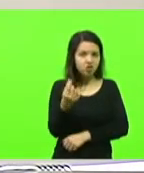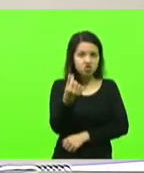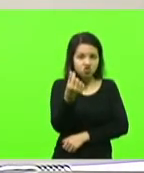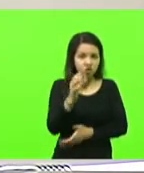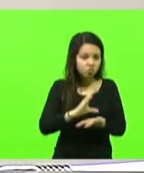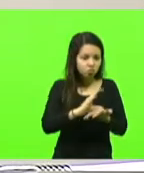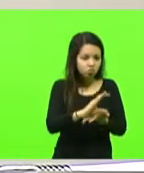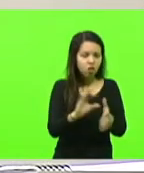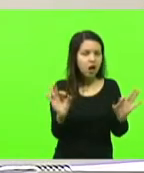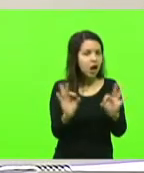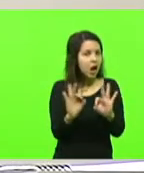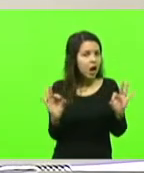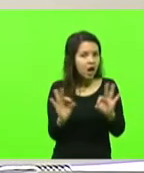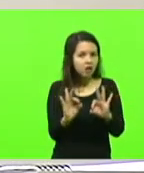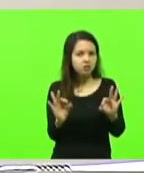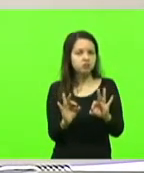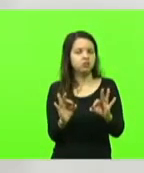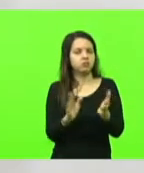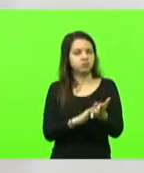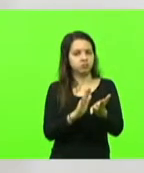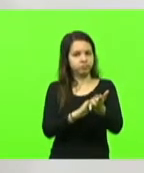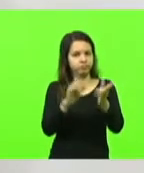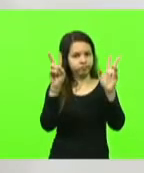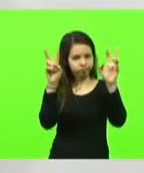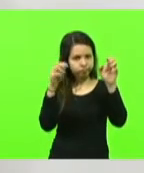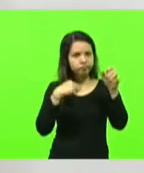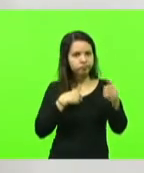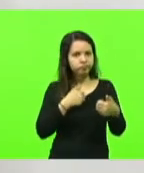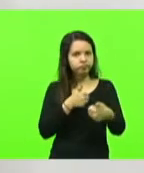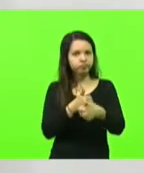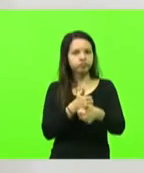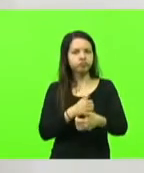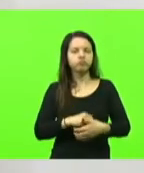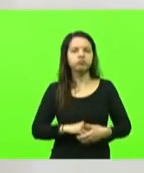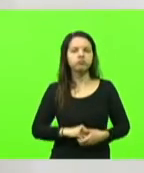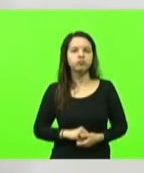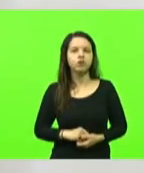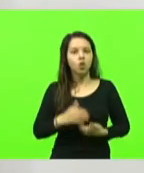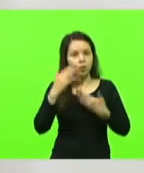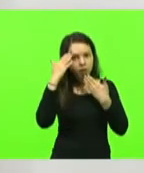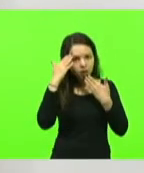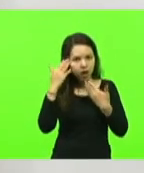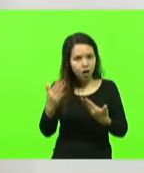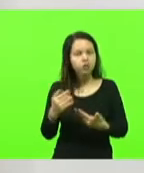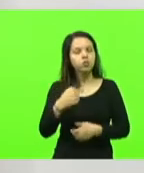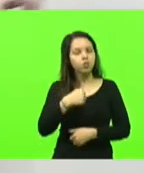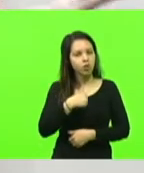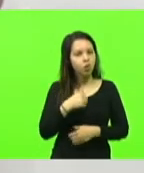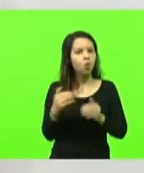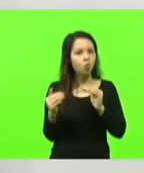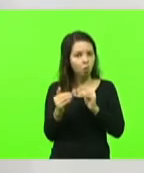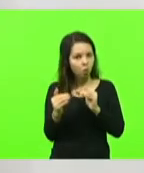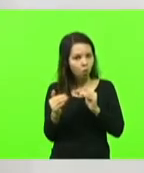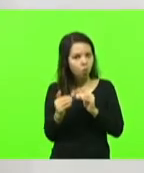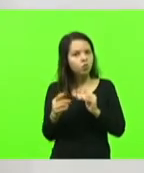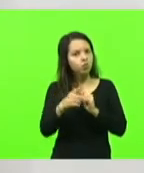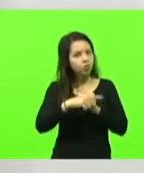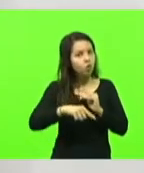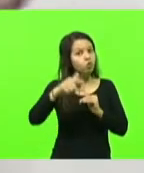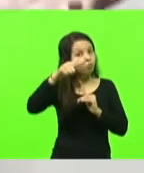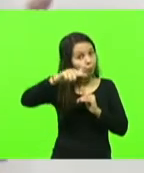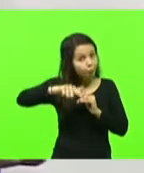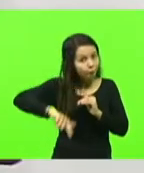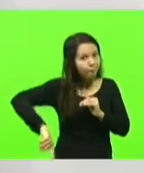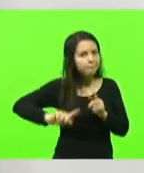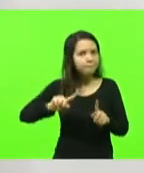Parabéns pelo assunto, e conte comigo aí, Maurício. Obrigado, deputado Berlanda, concordo. Vamos fazer mais uma moção, porque